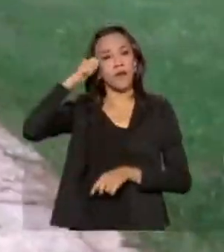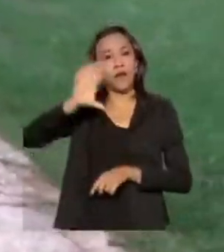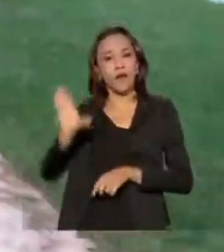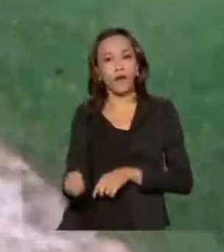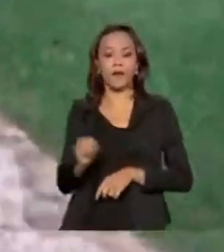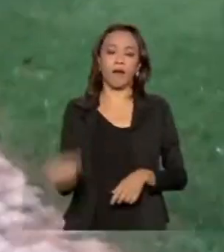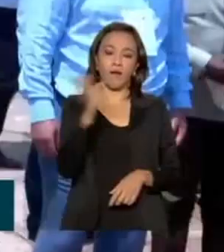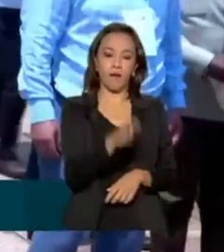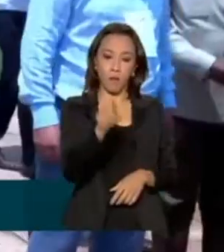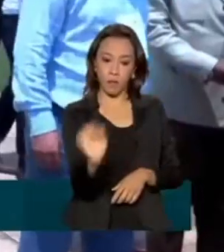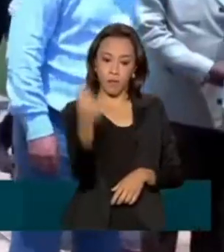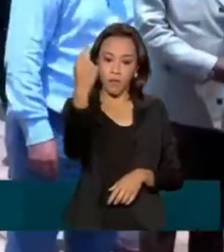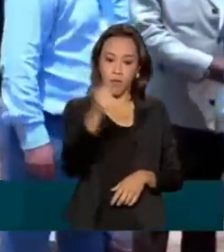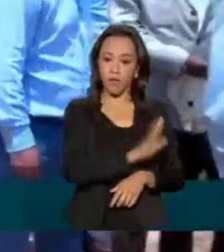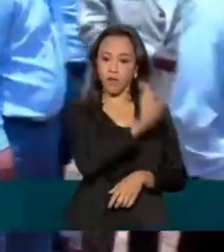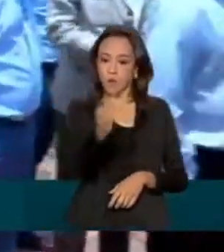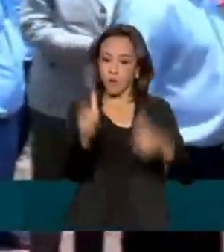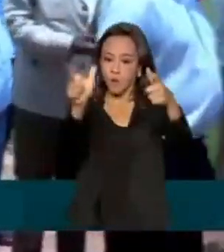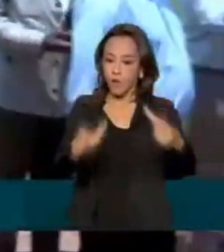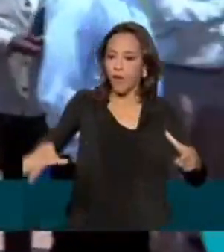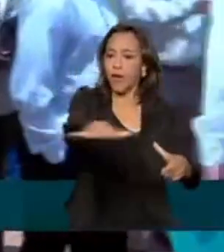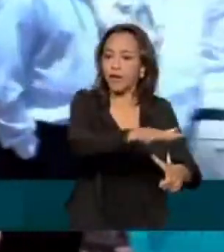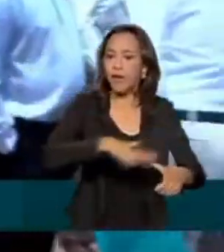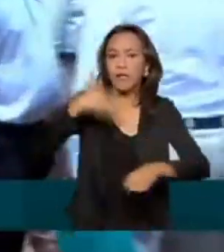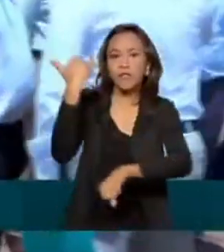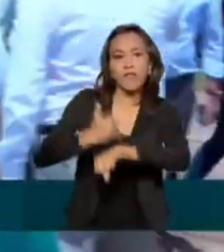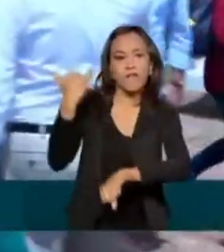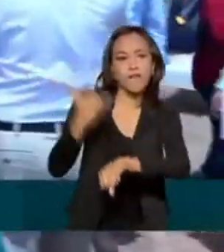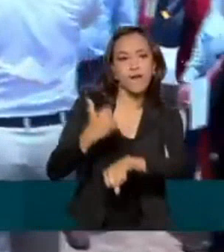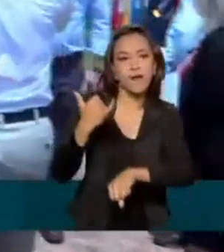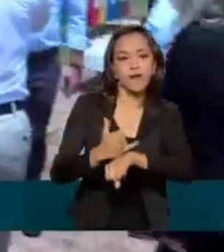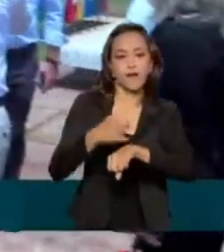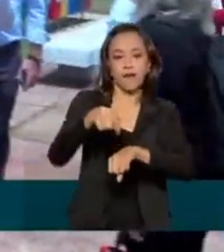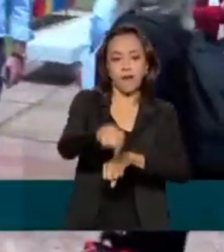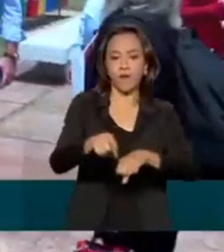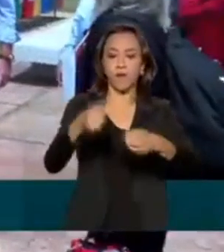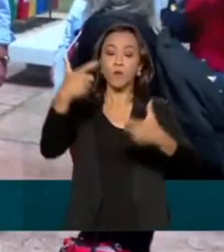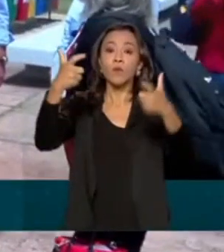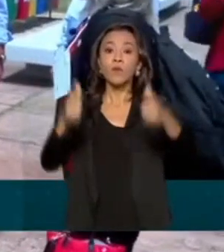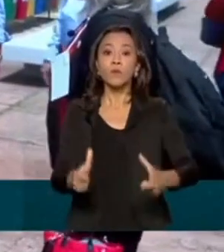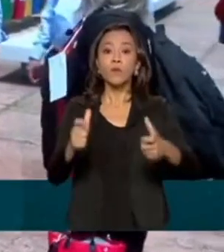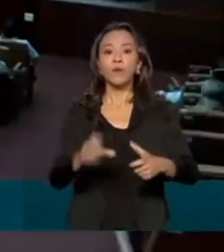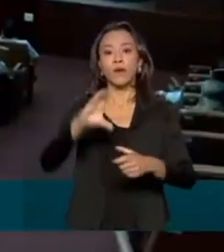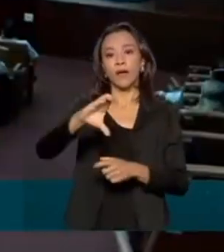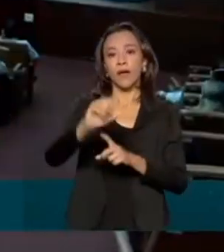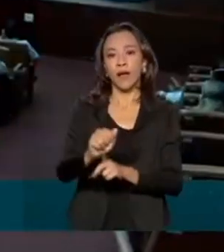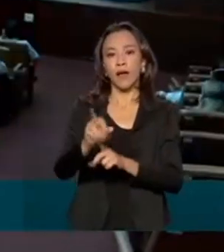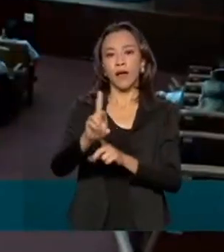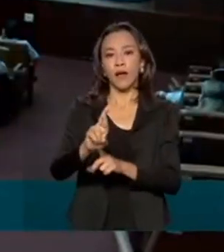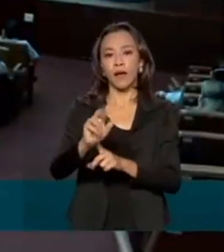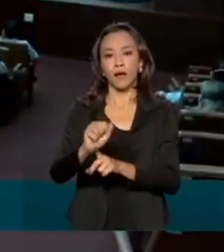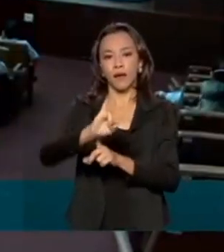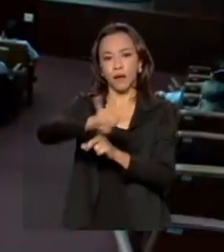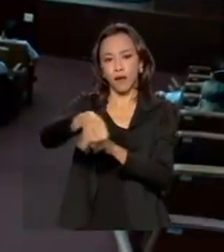visitado pela comitiva foi a usina de exploração de ferro da Vale, em Parauapebas, na região de Carajás, no Pará. Eles